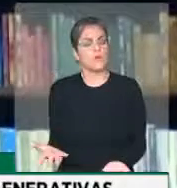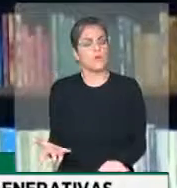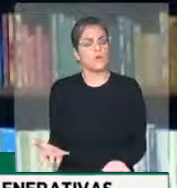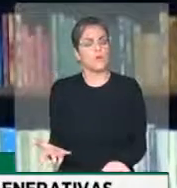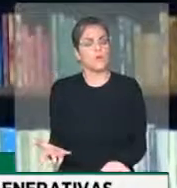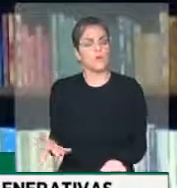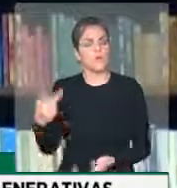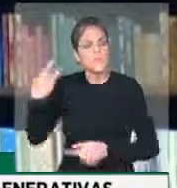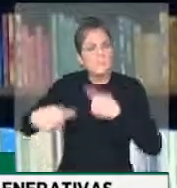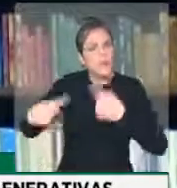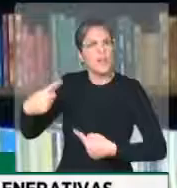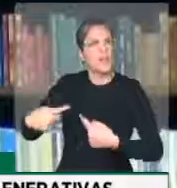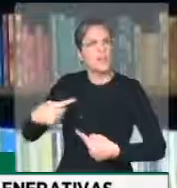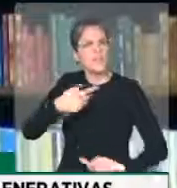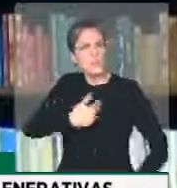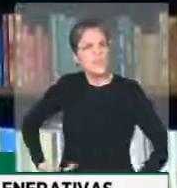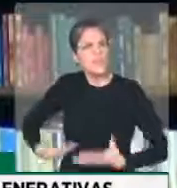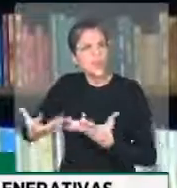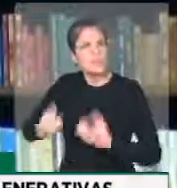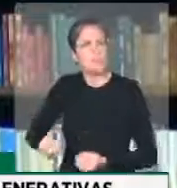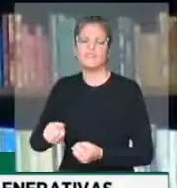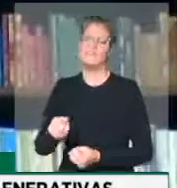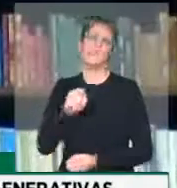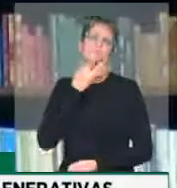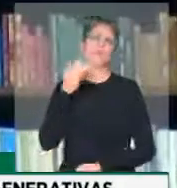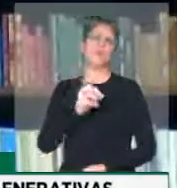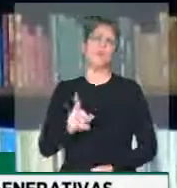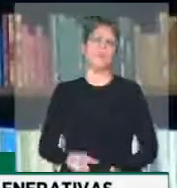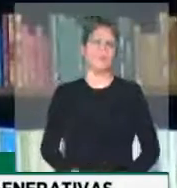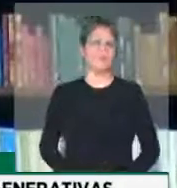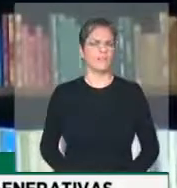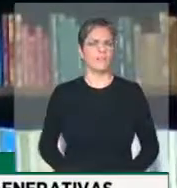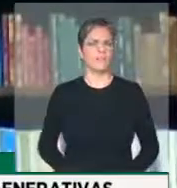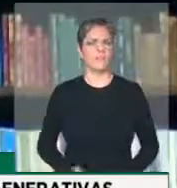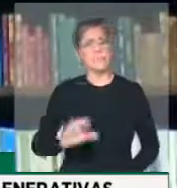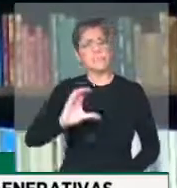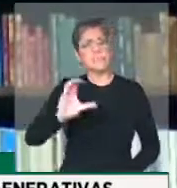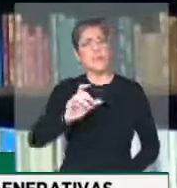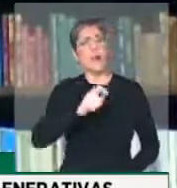pública. Segunda razão, a ciência não a chancelou.